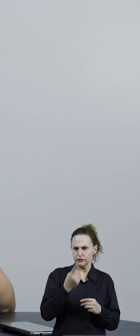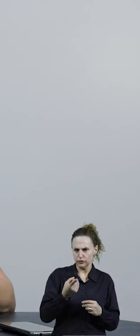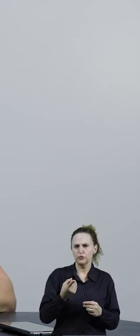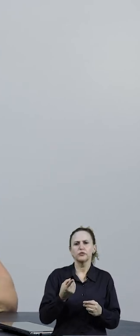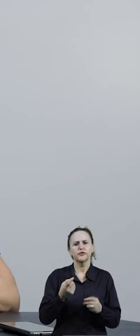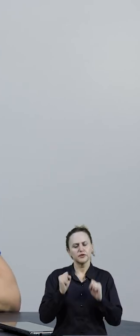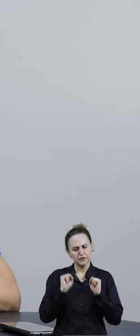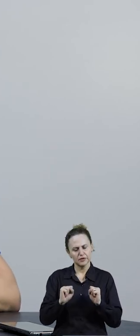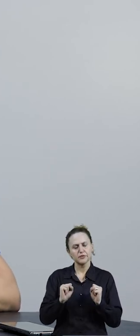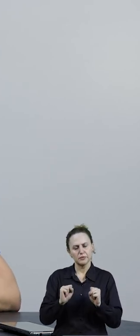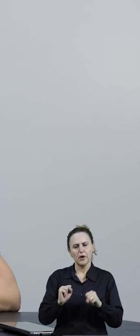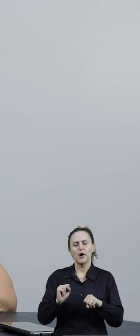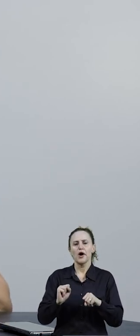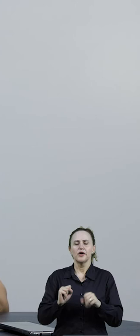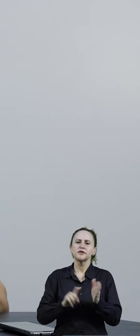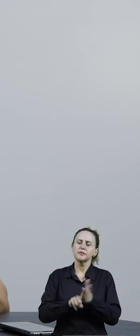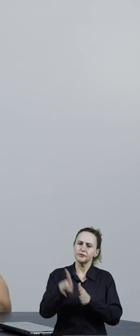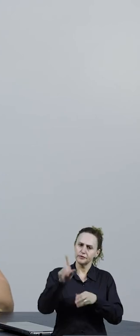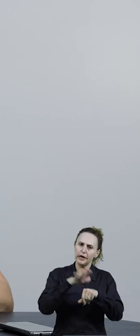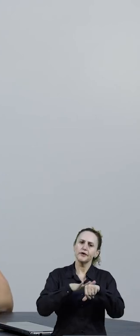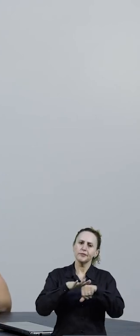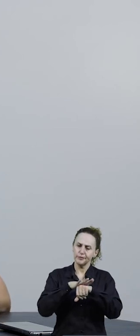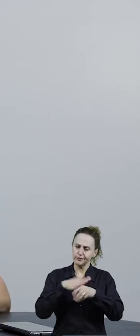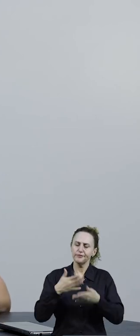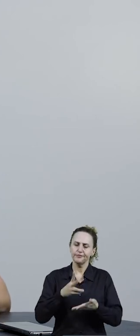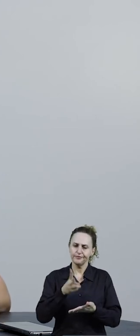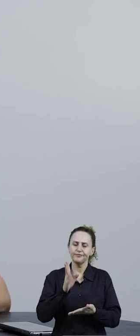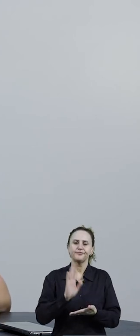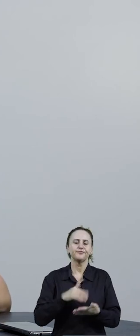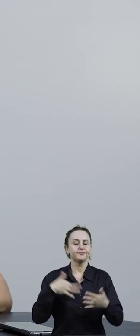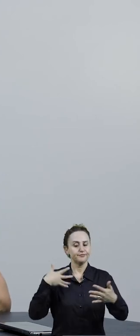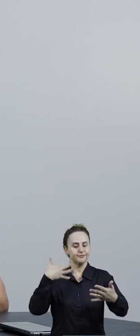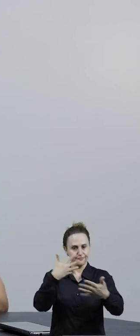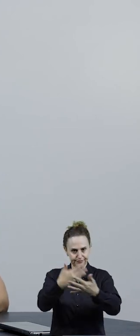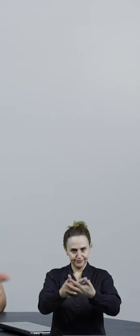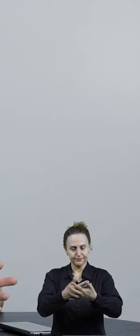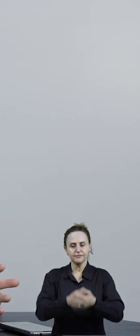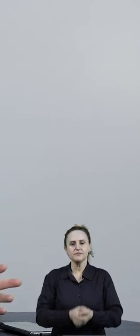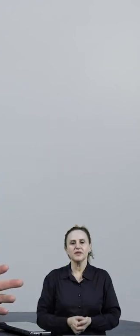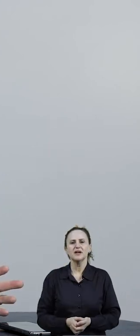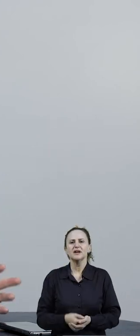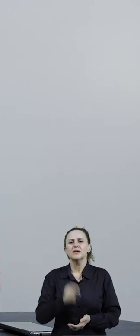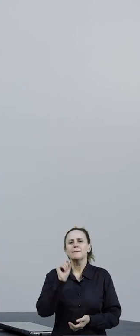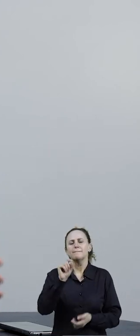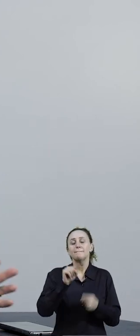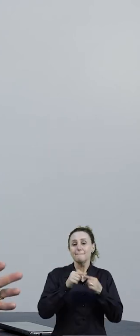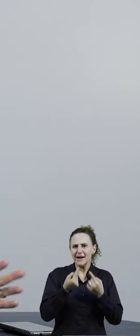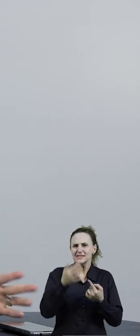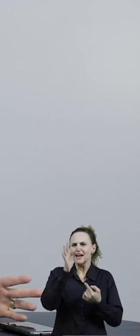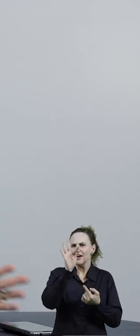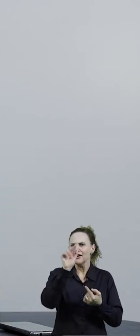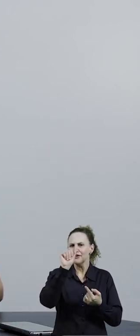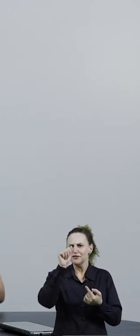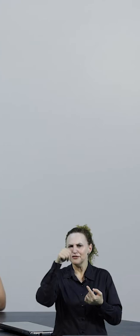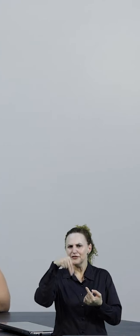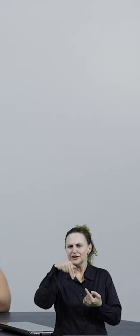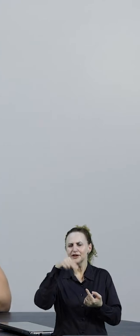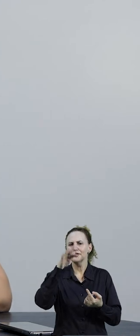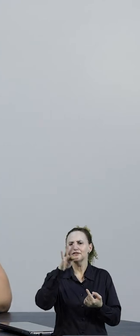conversa, né, ao longo da disciplina. Tomem cuidado, eu quero fazer uma observação sobre fanfic. Fanfic tem